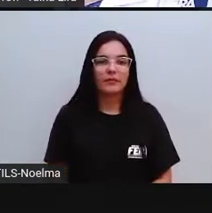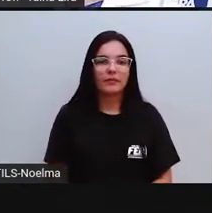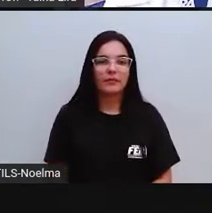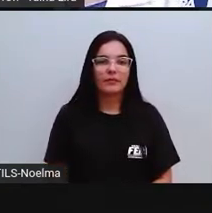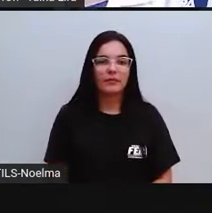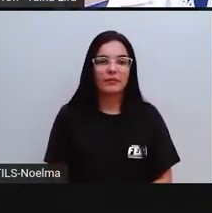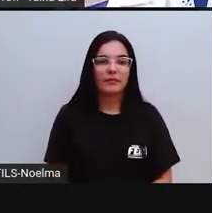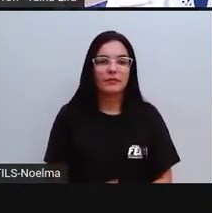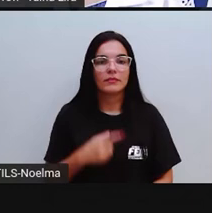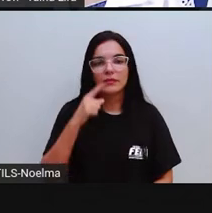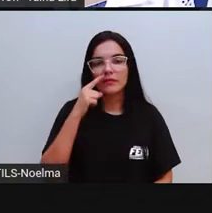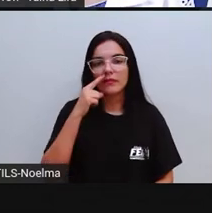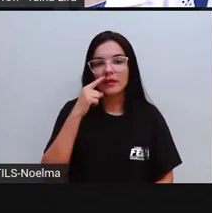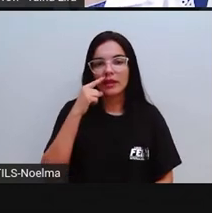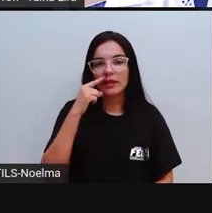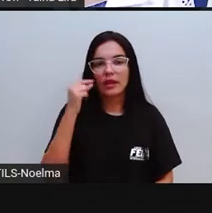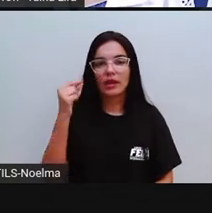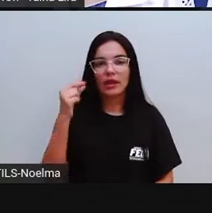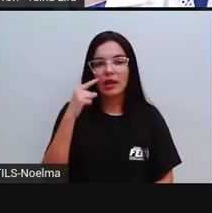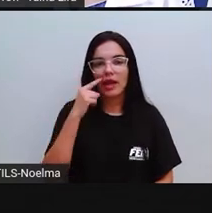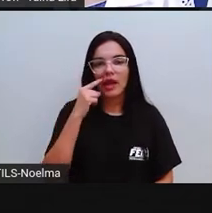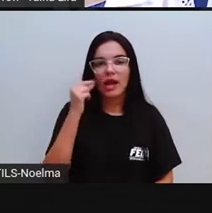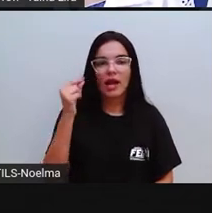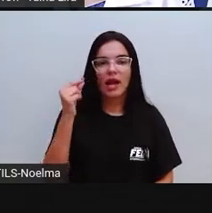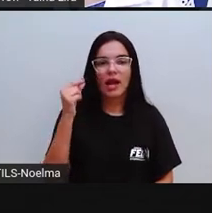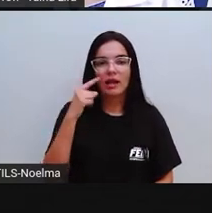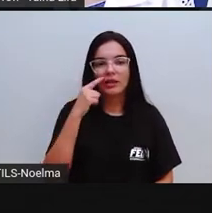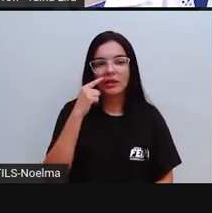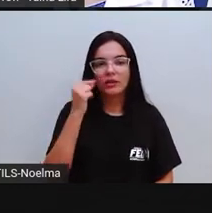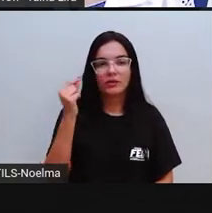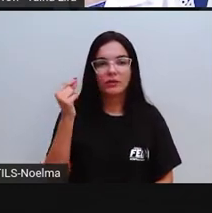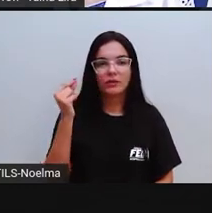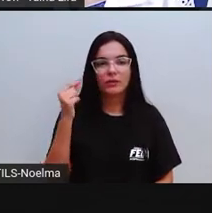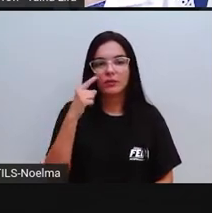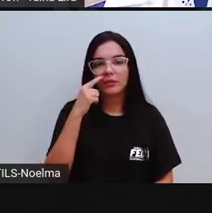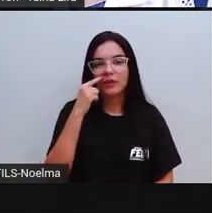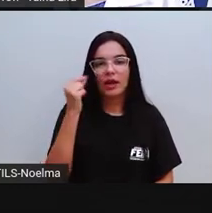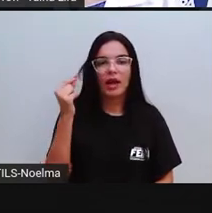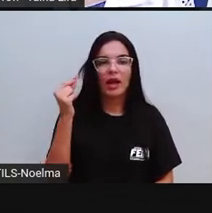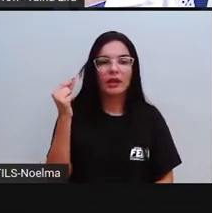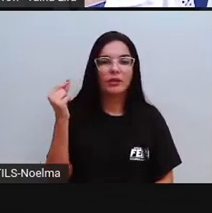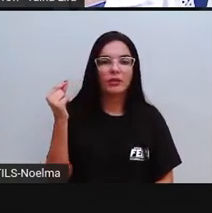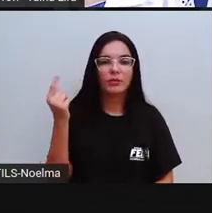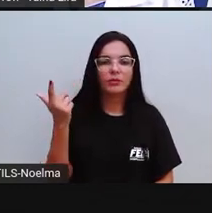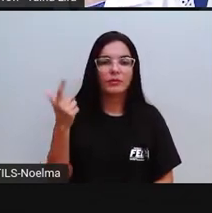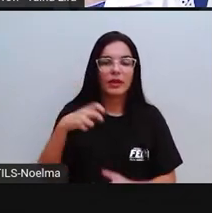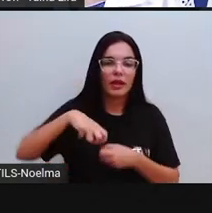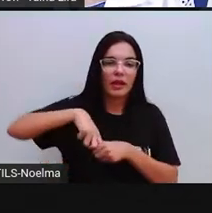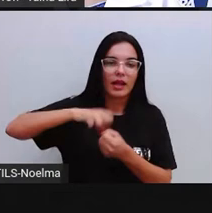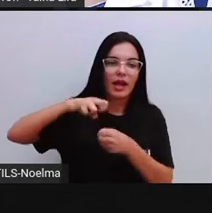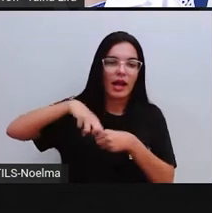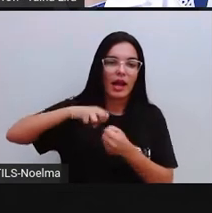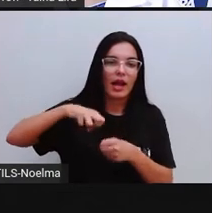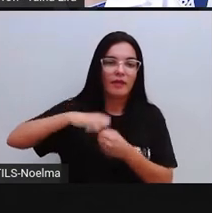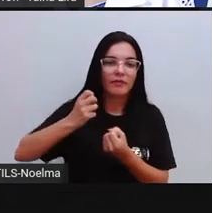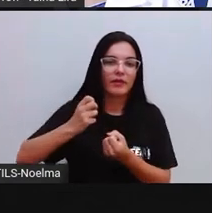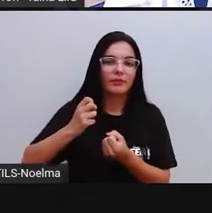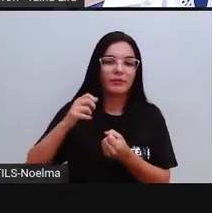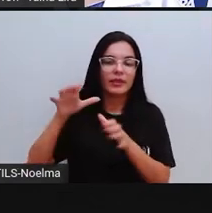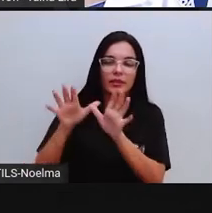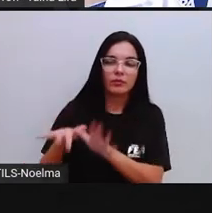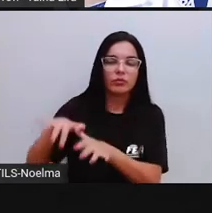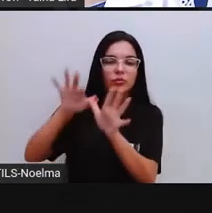Olha lá. Mais algumas palavras aí escritas com a letra GÉ. GATO, GARRAFA,